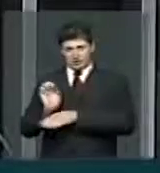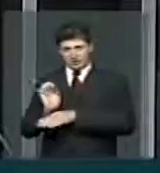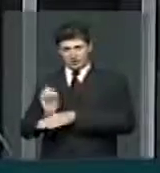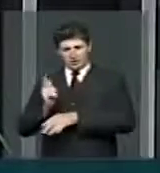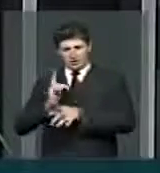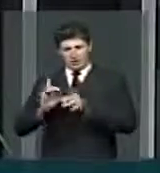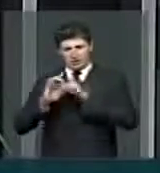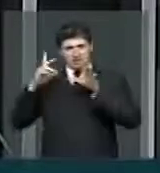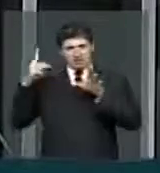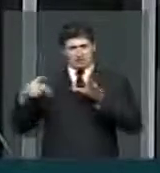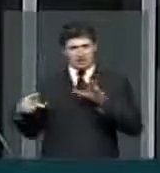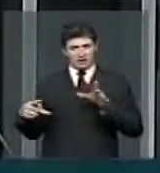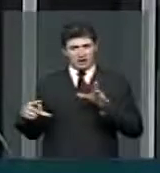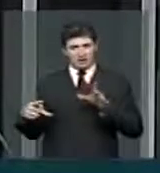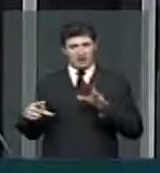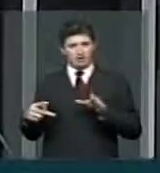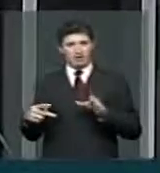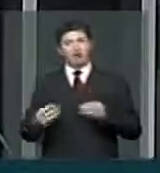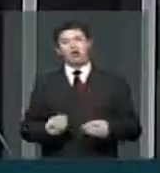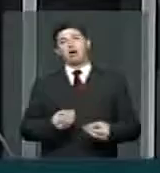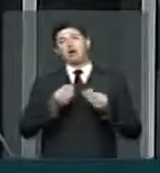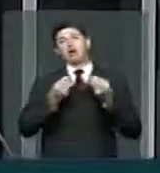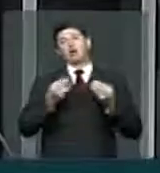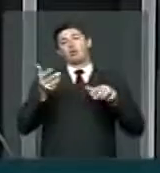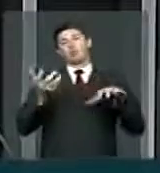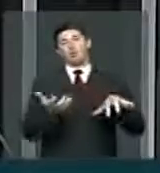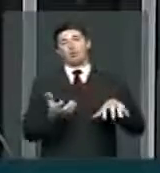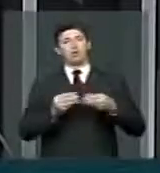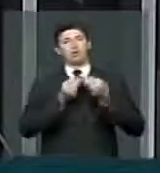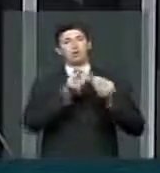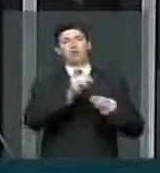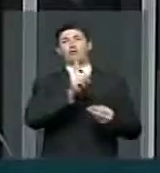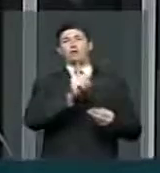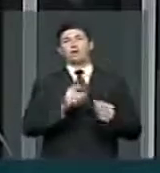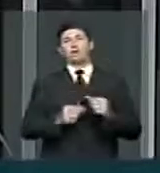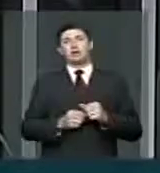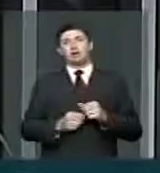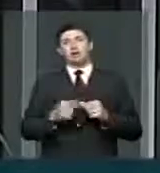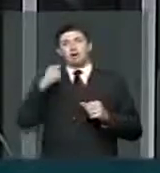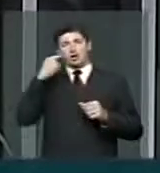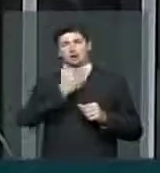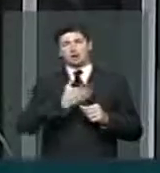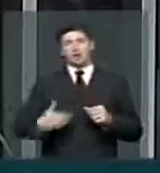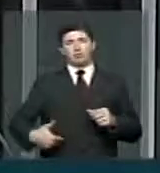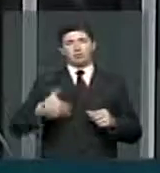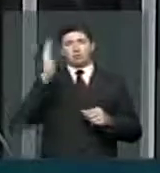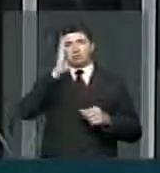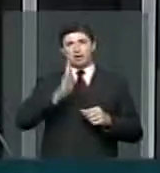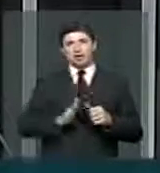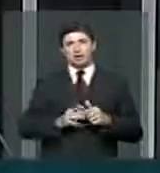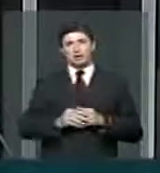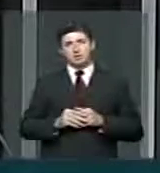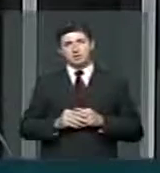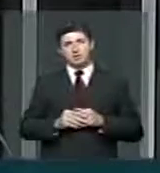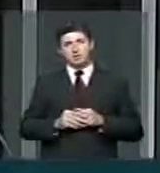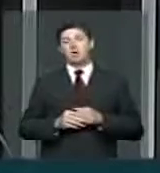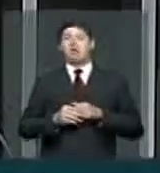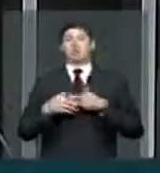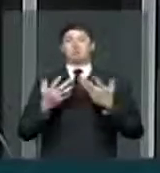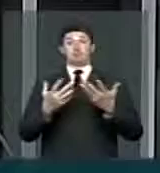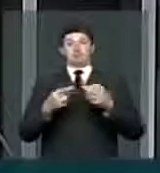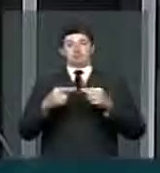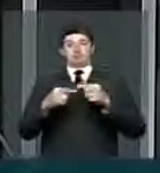têm autonomia, como é que o Congresso não vai dar autonomia à Defensoria Pública da União? É um